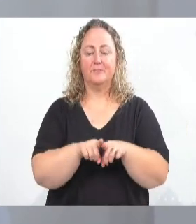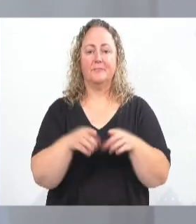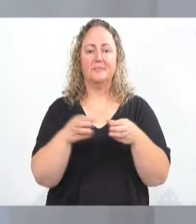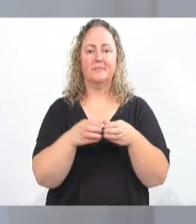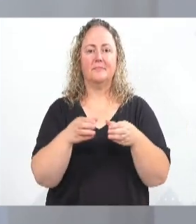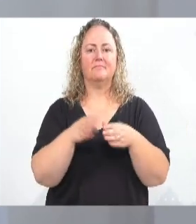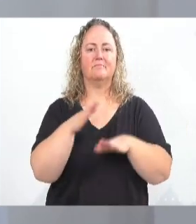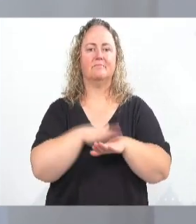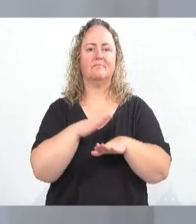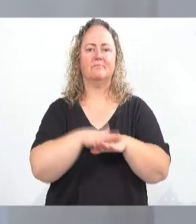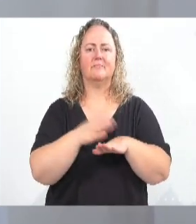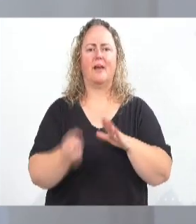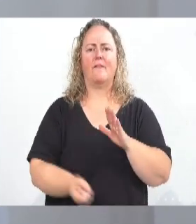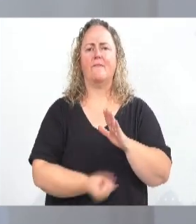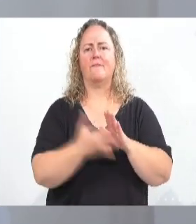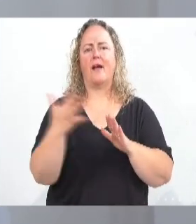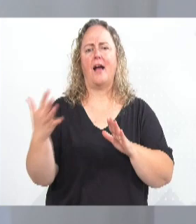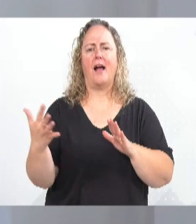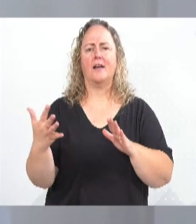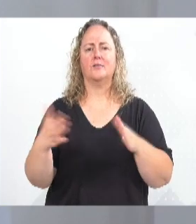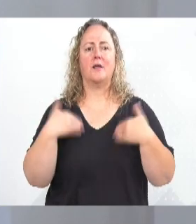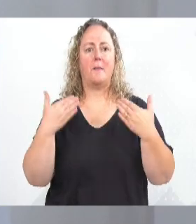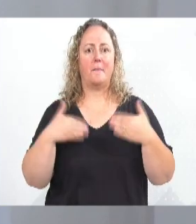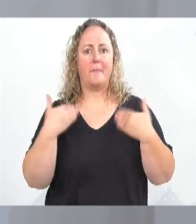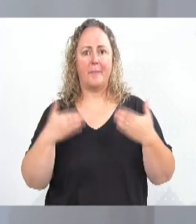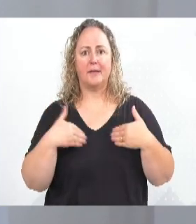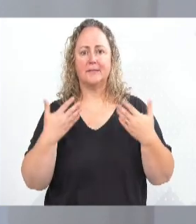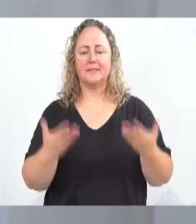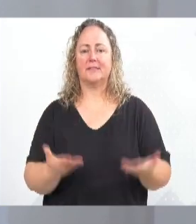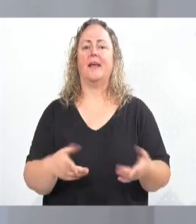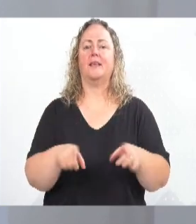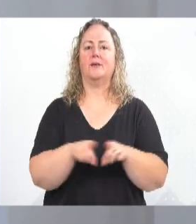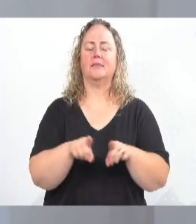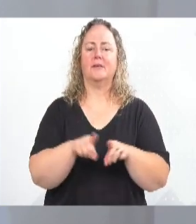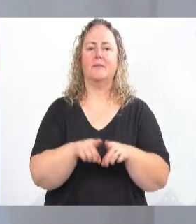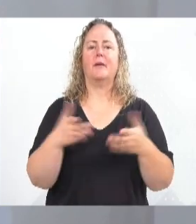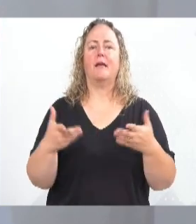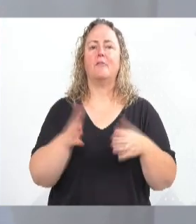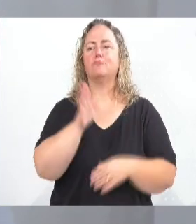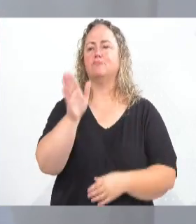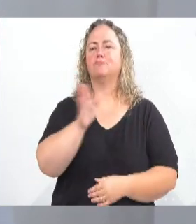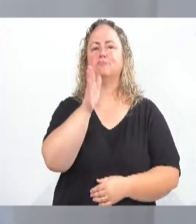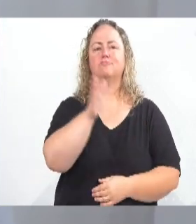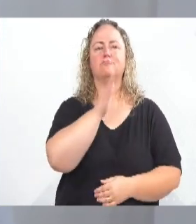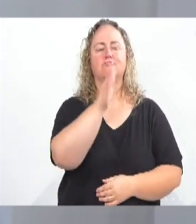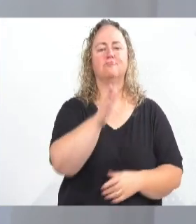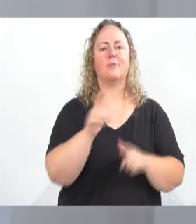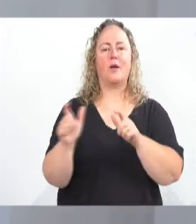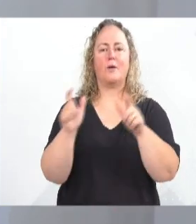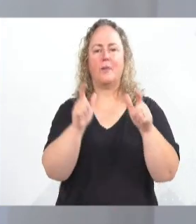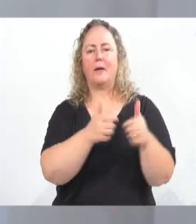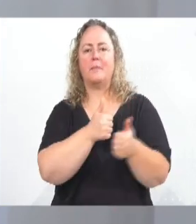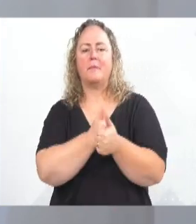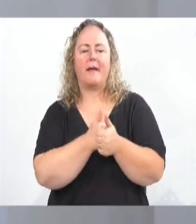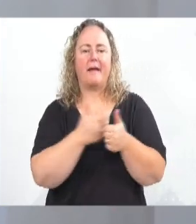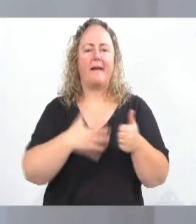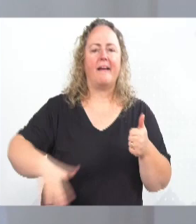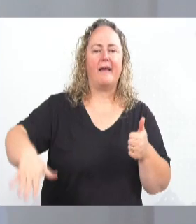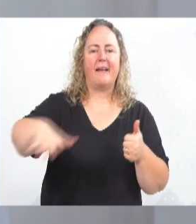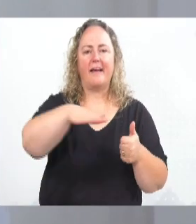realiza vários passeios de outros municípios, também, saindo um pouquinho da região de Blumenau, indo mais próximo aí da